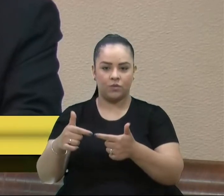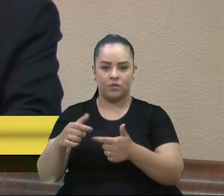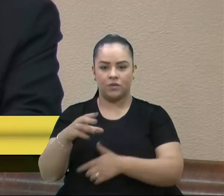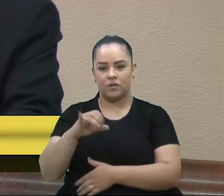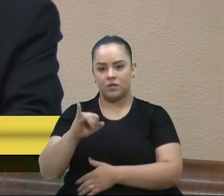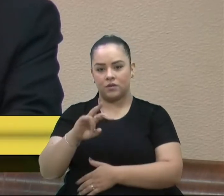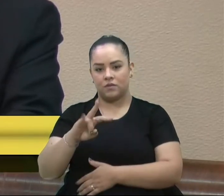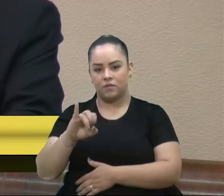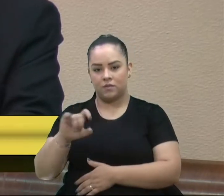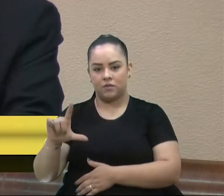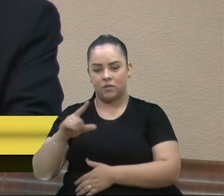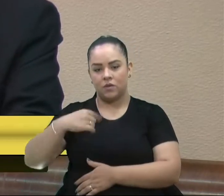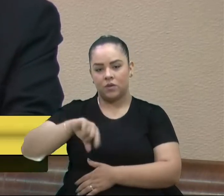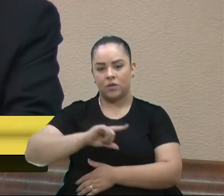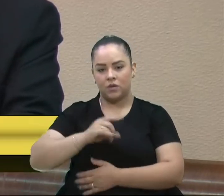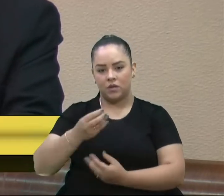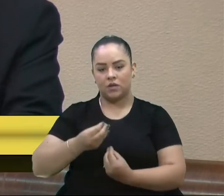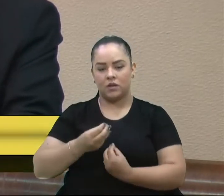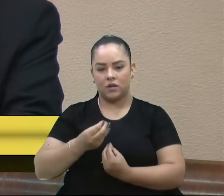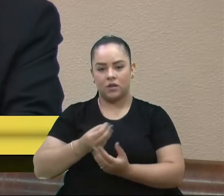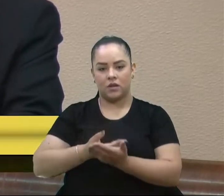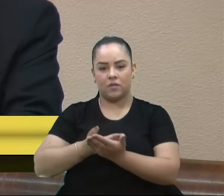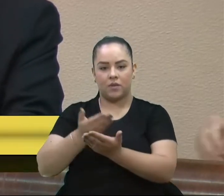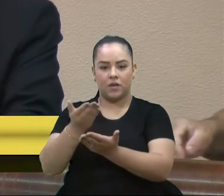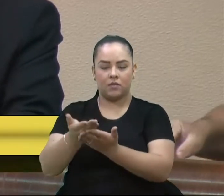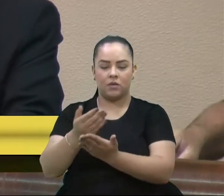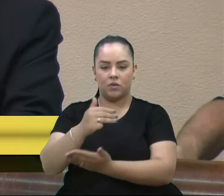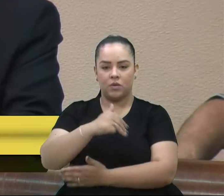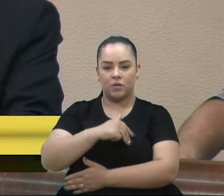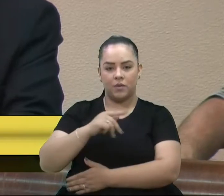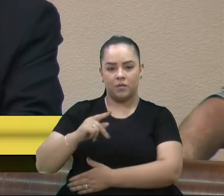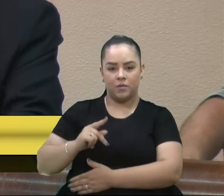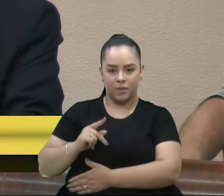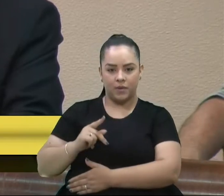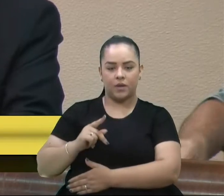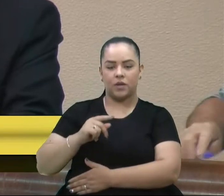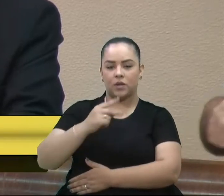encaminhamos ao Ministério Público do Rio Grande do Sul em 2009,